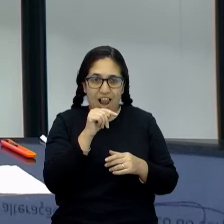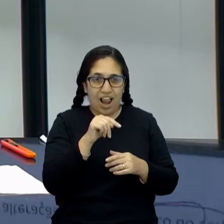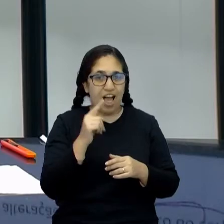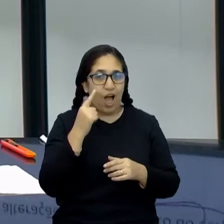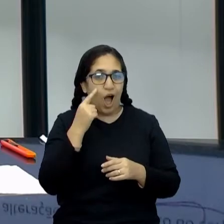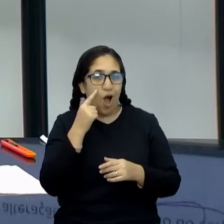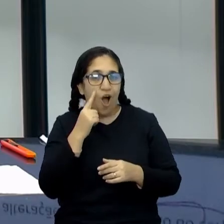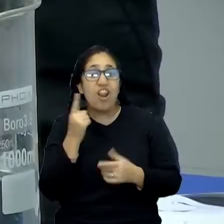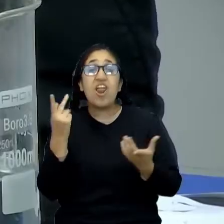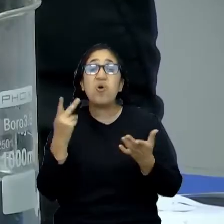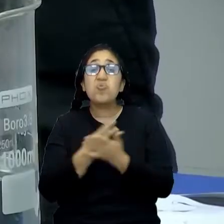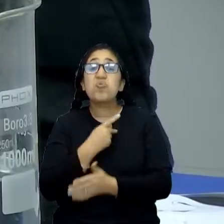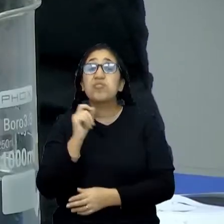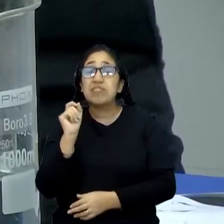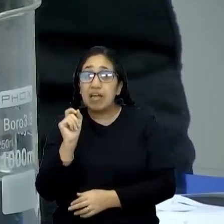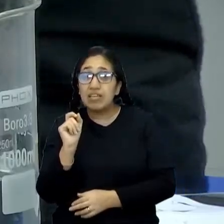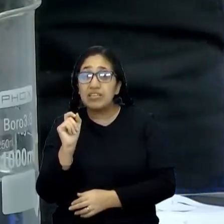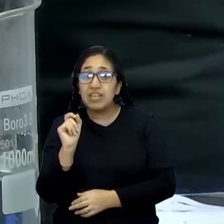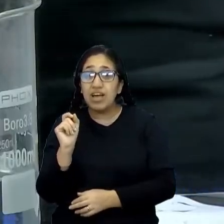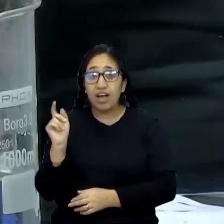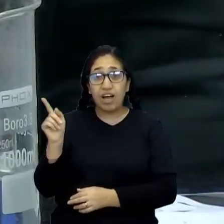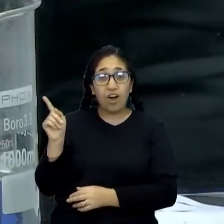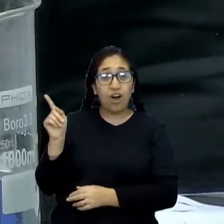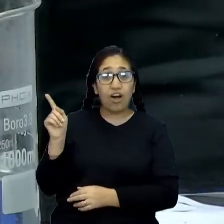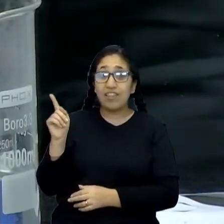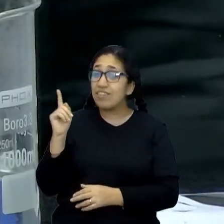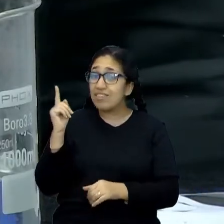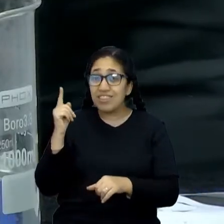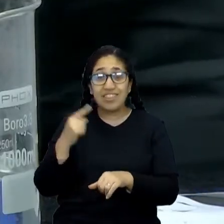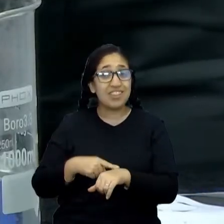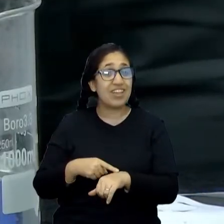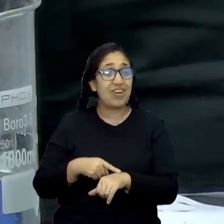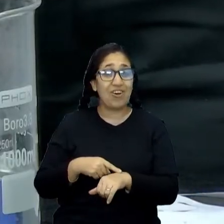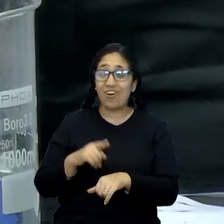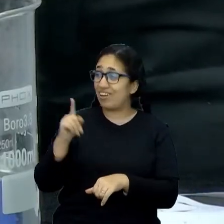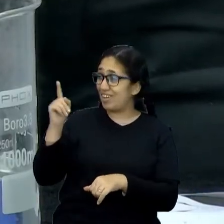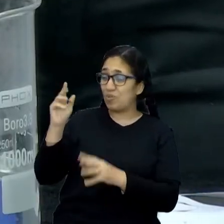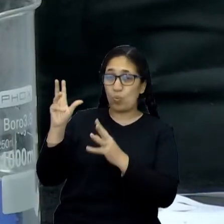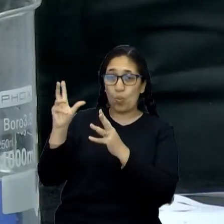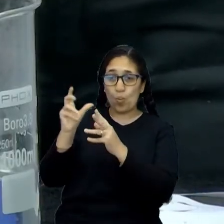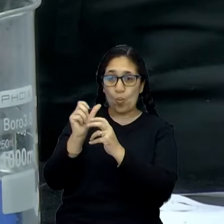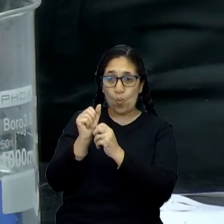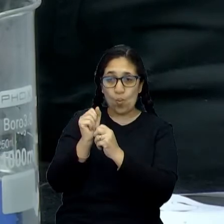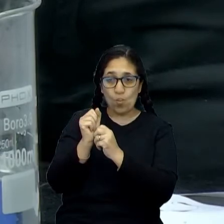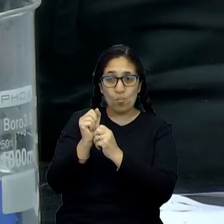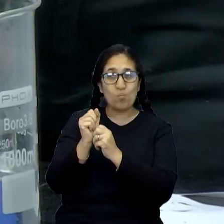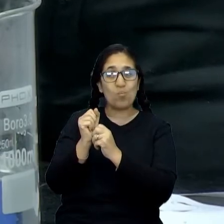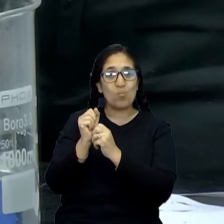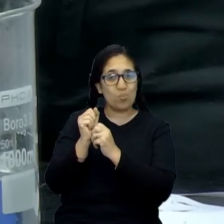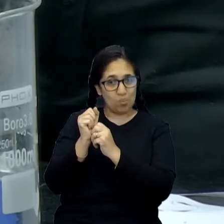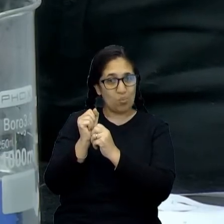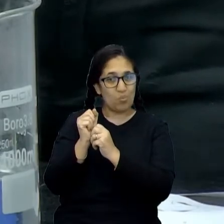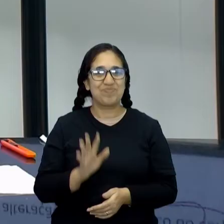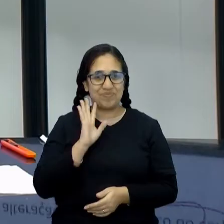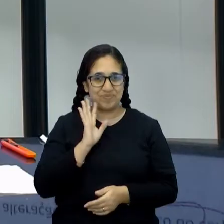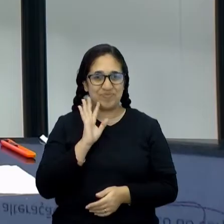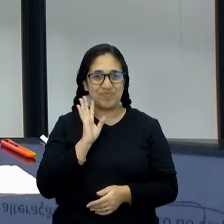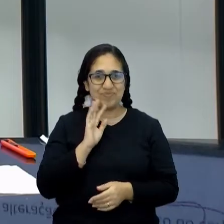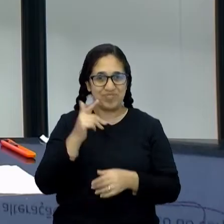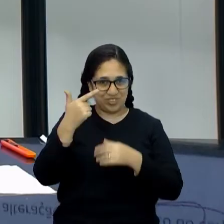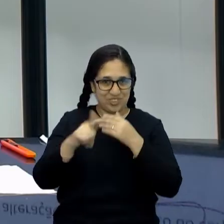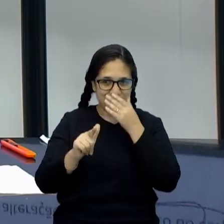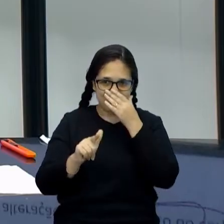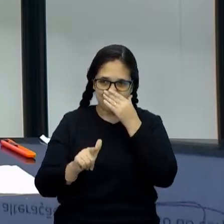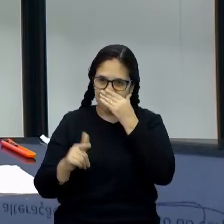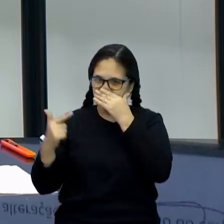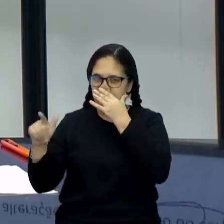e vamos ver o que acontece quando a gente põe na água fria. Já murchou aqui, né? Muito bom. de novo, vamos fazer mais